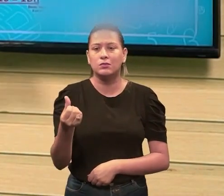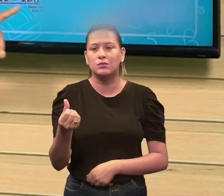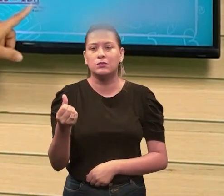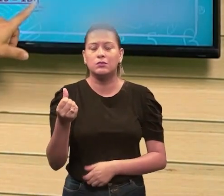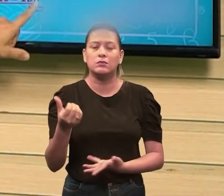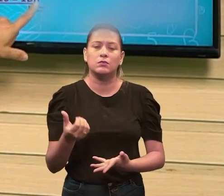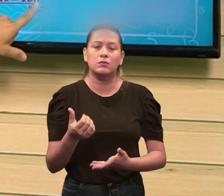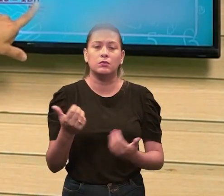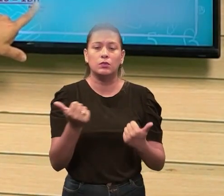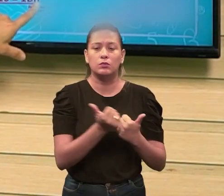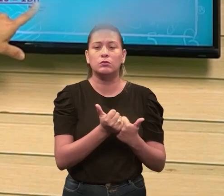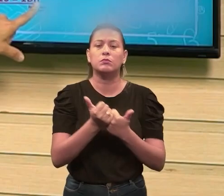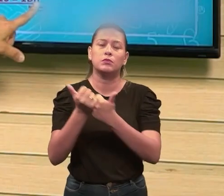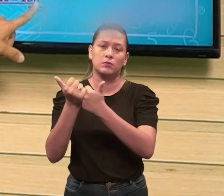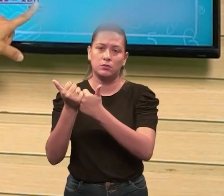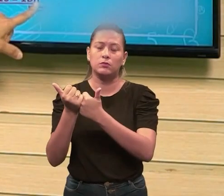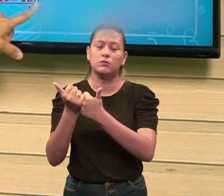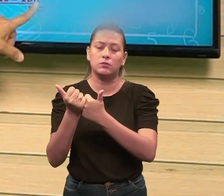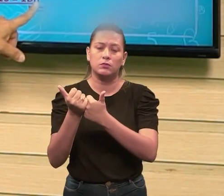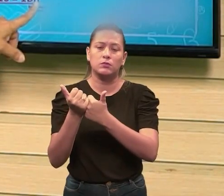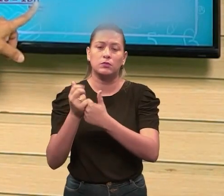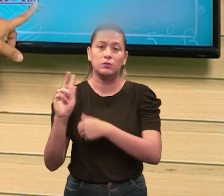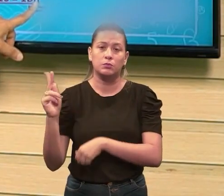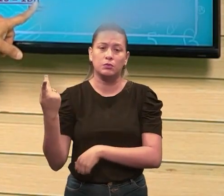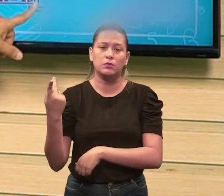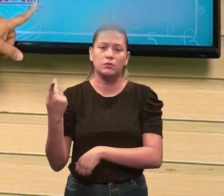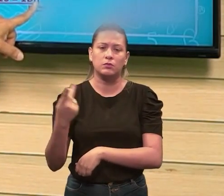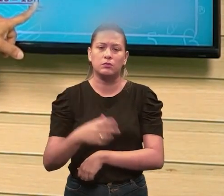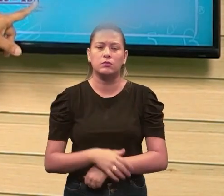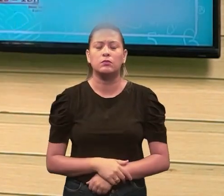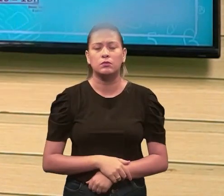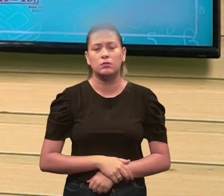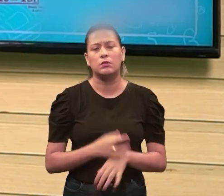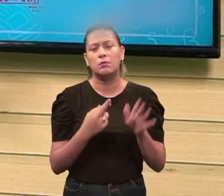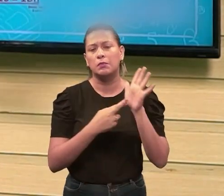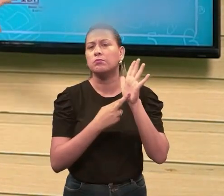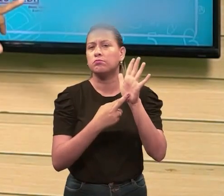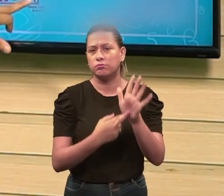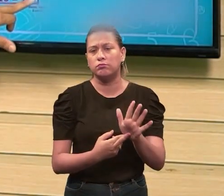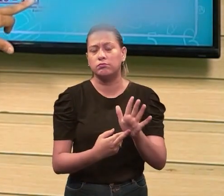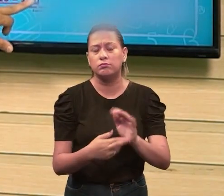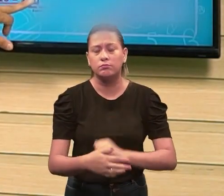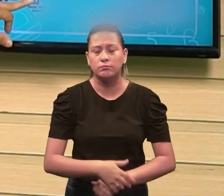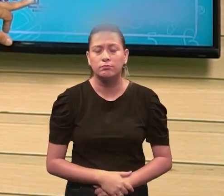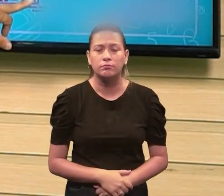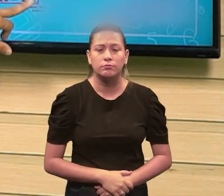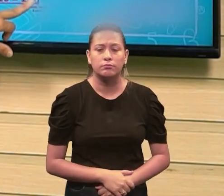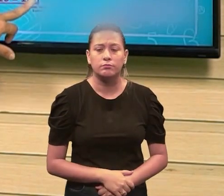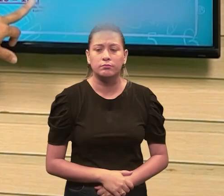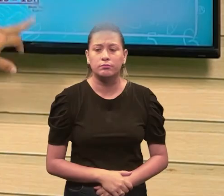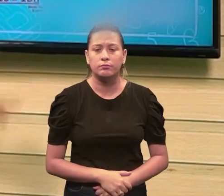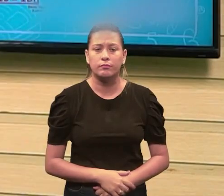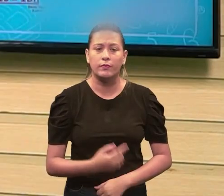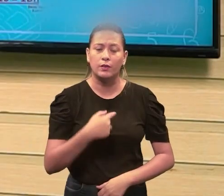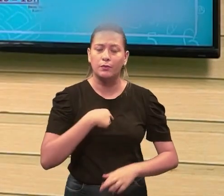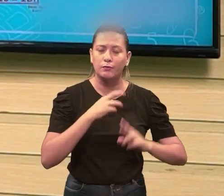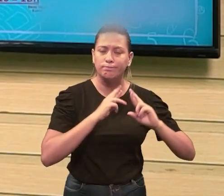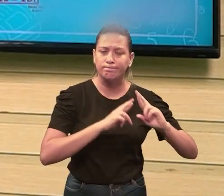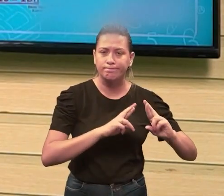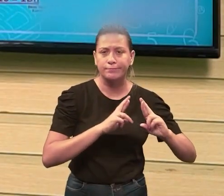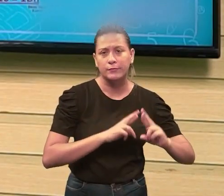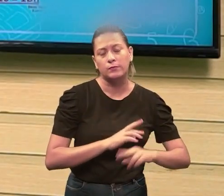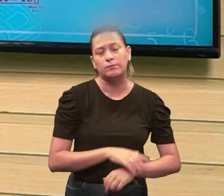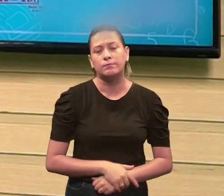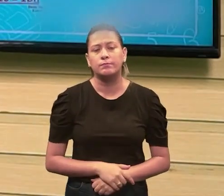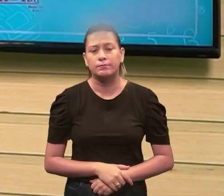nem o 16, eles já substituíram esse 16 aí por um H, é uma letra representativa qualquer, certo? Então, gente,